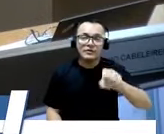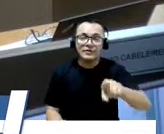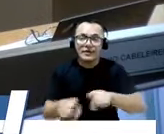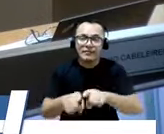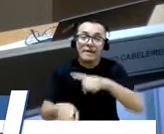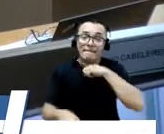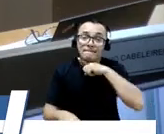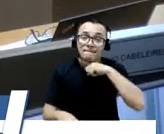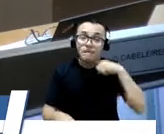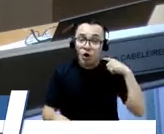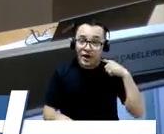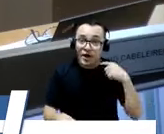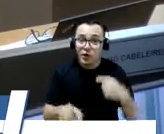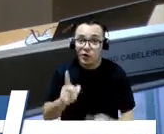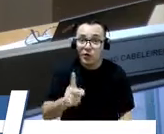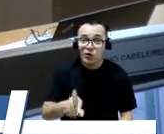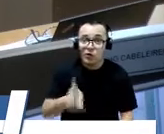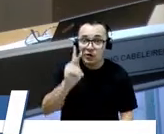quilômetro 2.